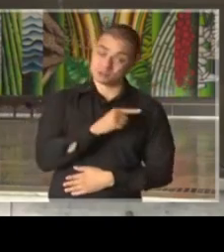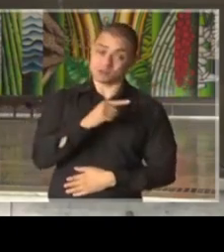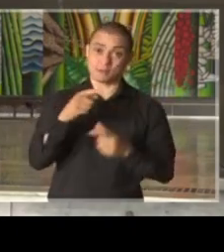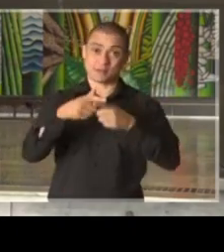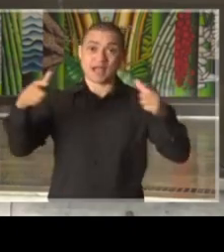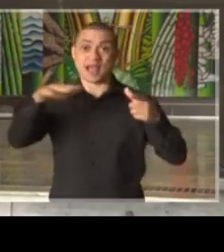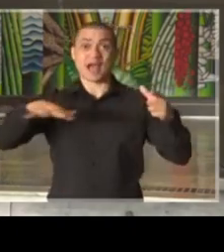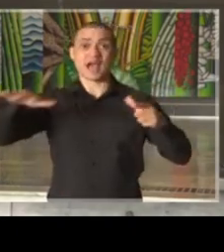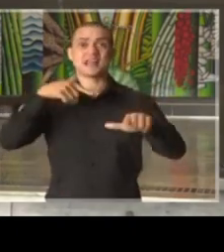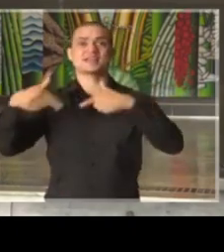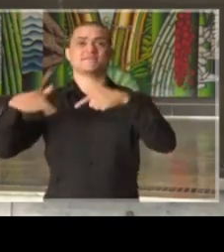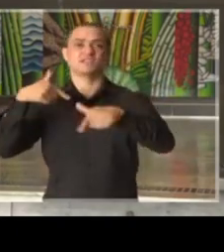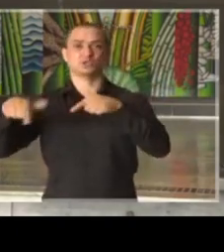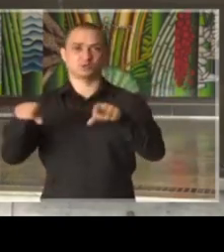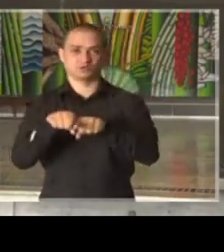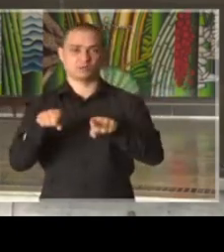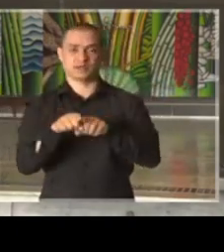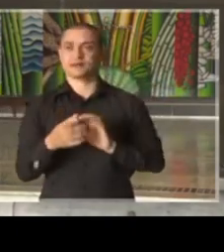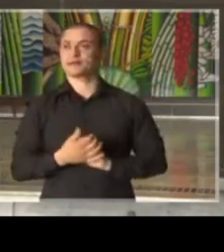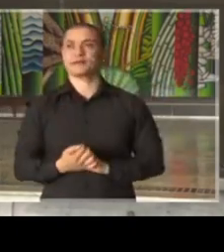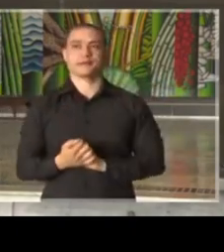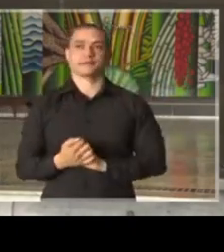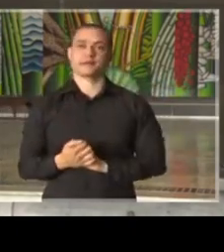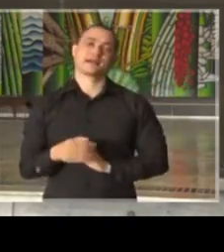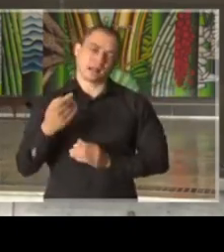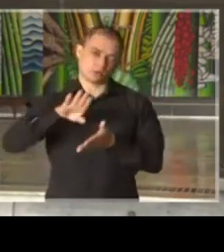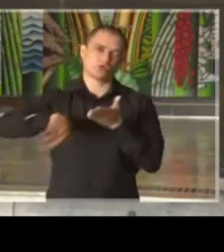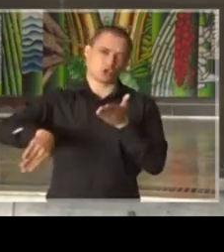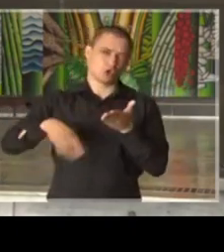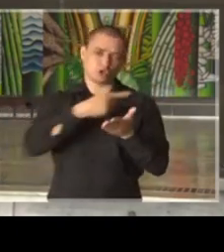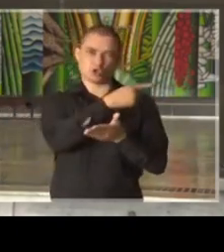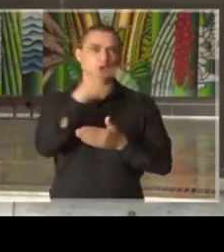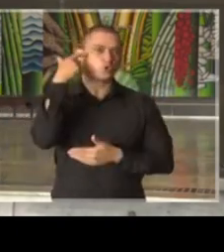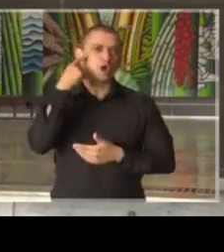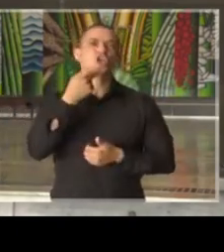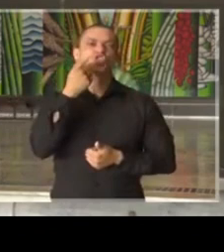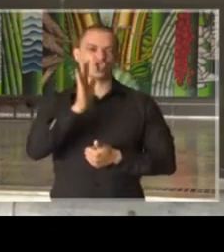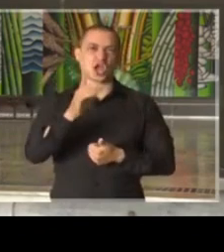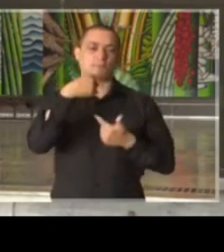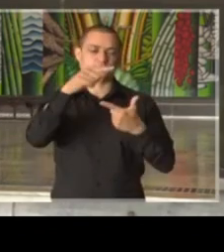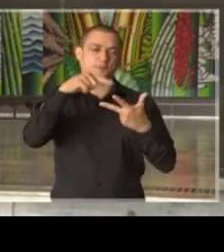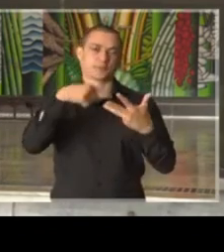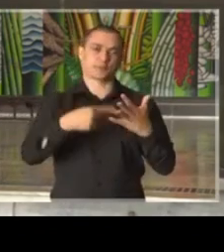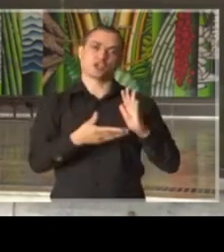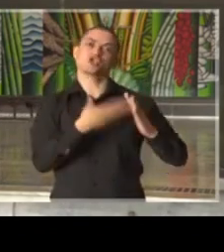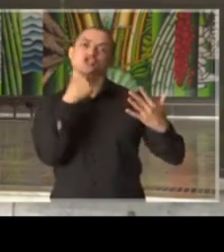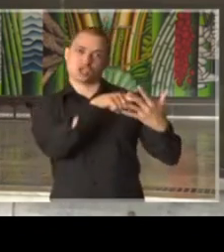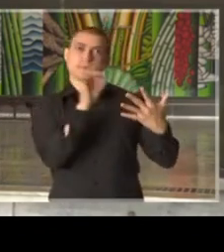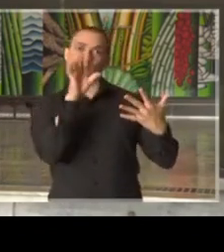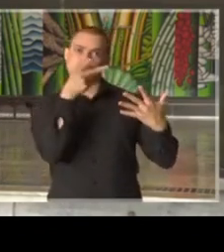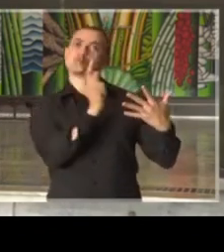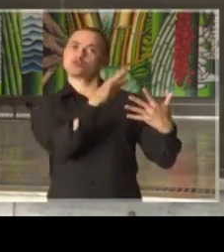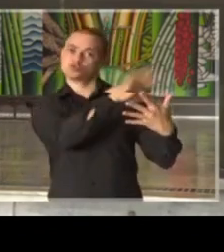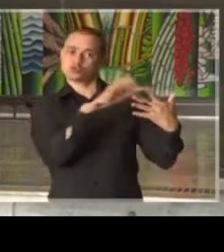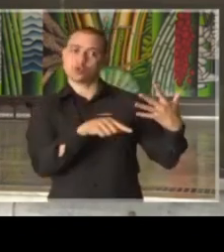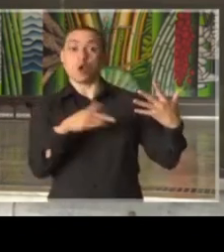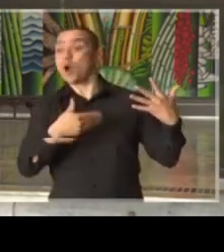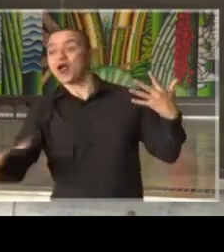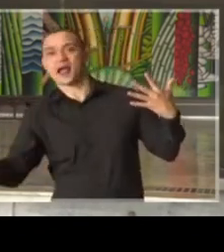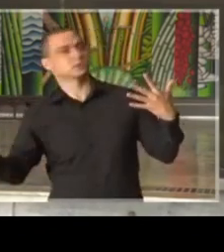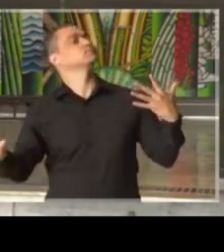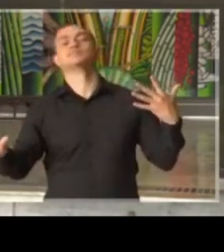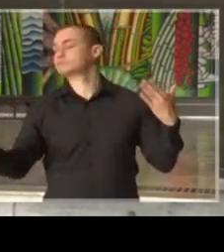área de serviços excluídos, é claro, esses aqui mencionados pelo governador. Tudo isso,